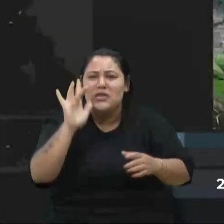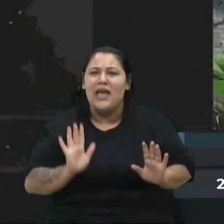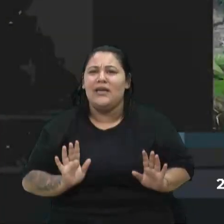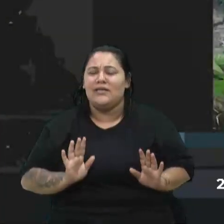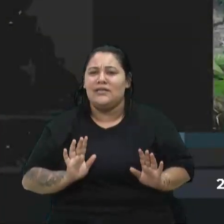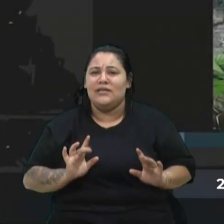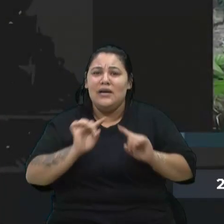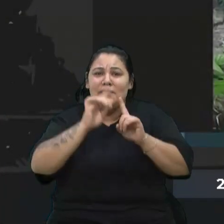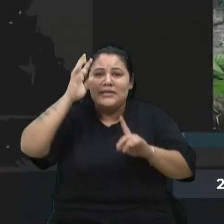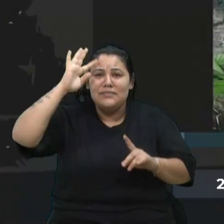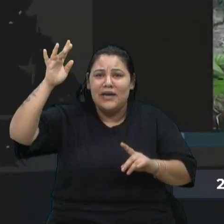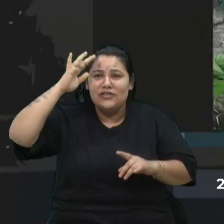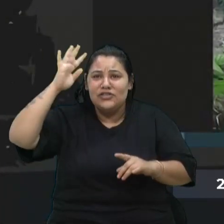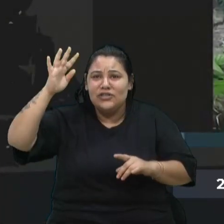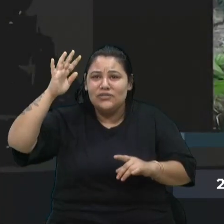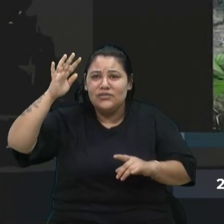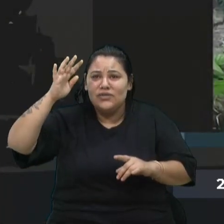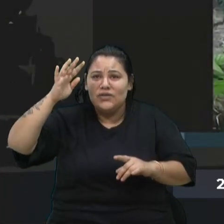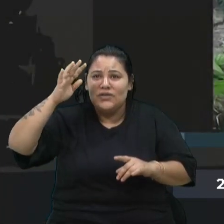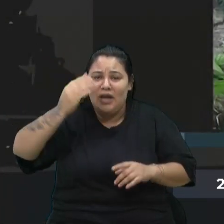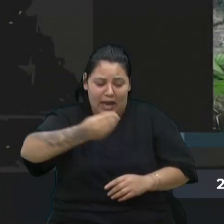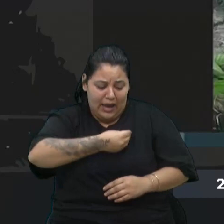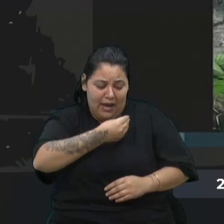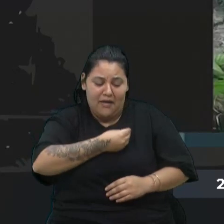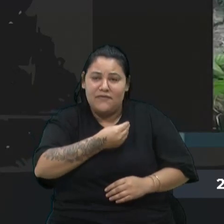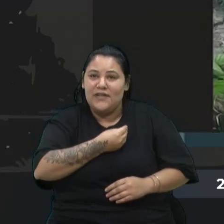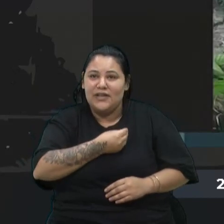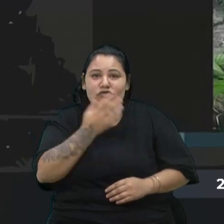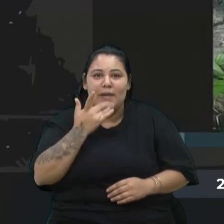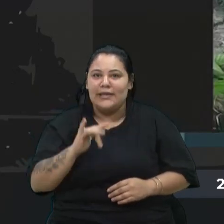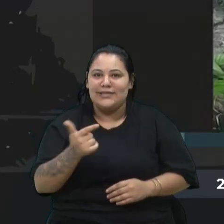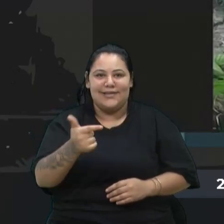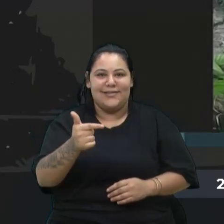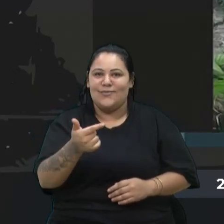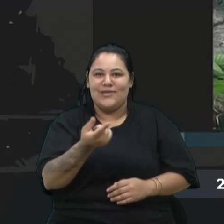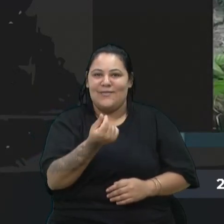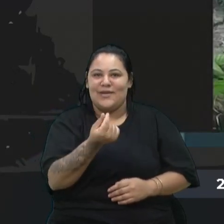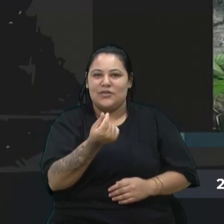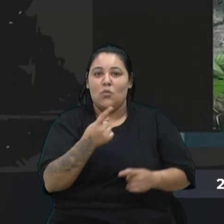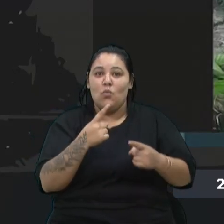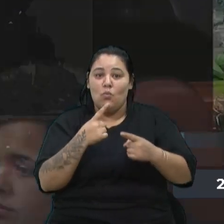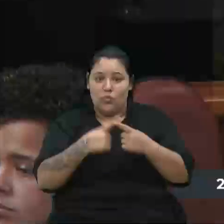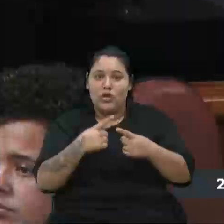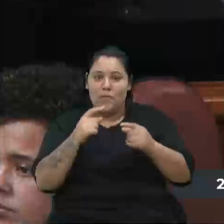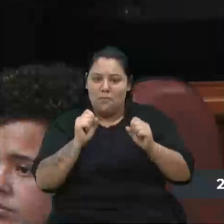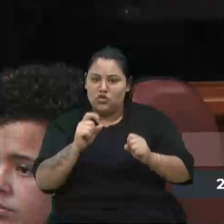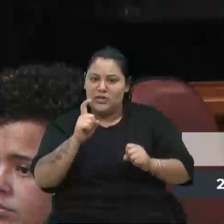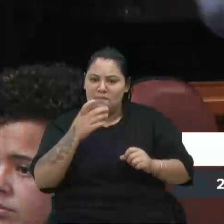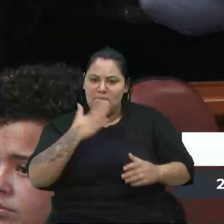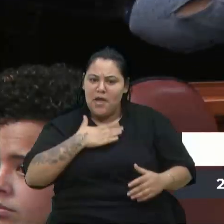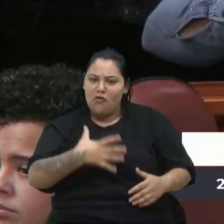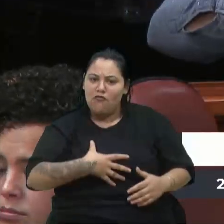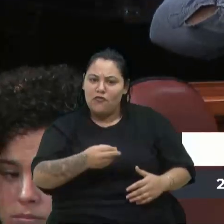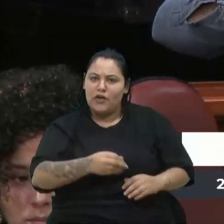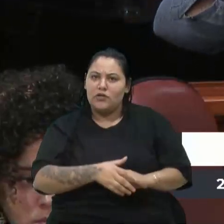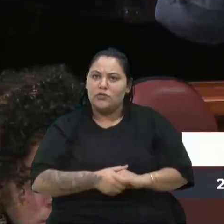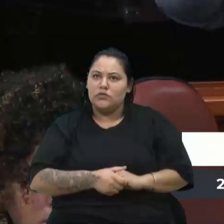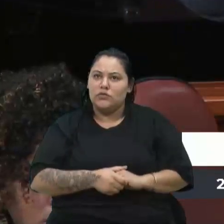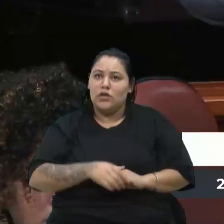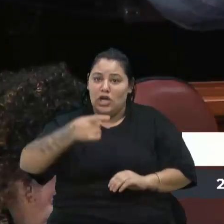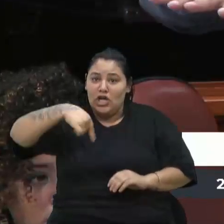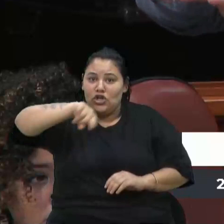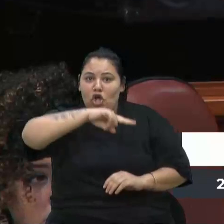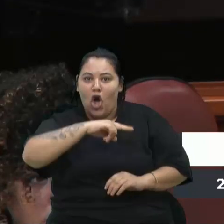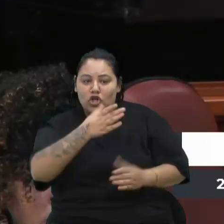Mas imagino que o custo da vida de uma criança não se mensure. Porque podia ser o nosso filho. E nós somos todos privilegiados, quem tem